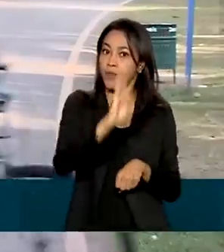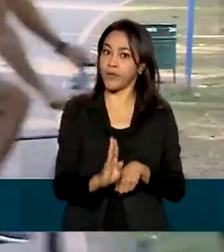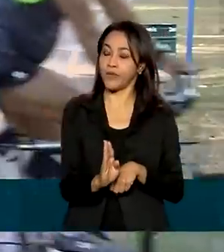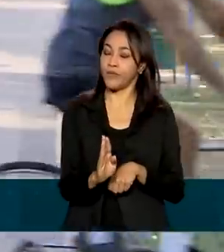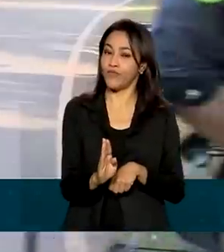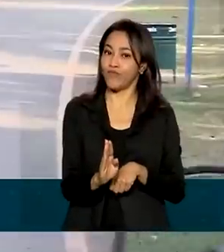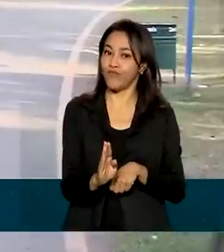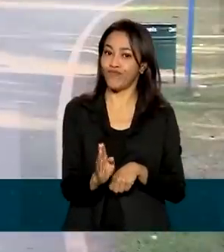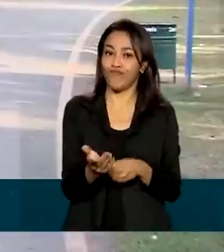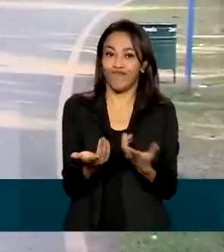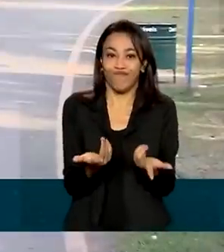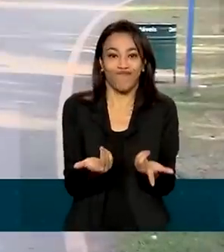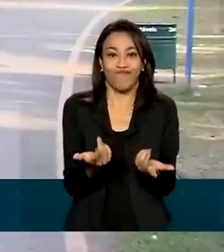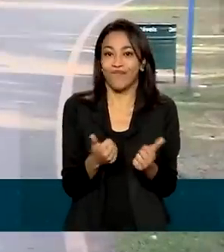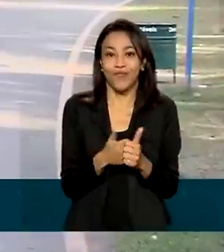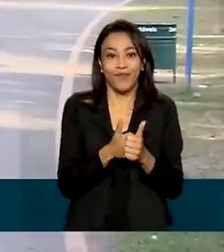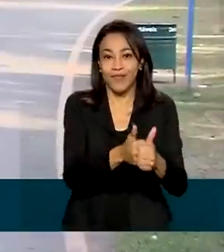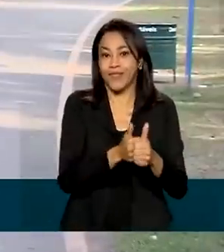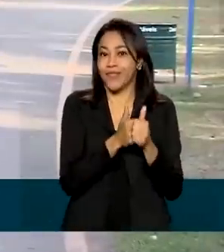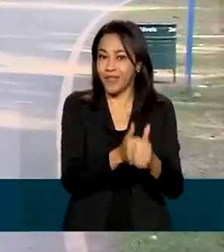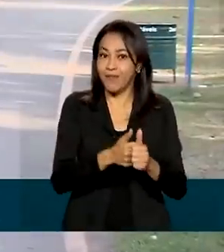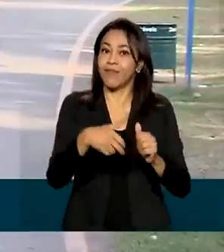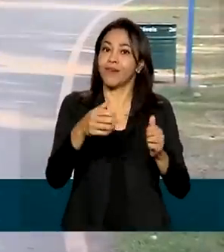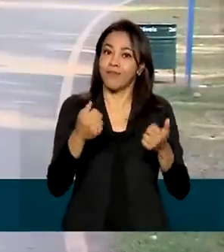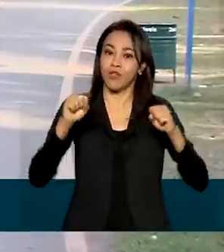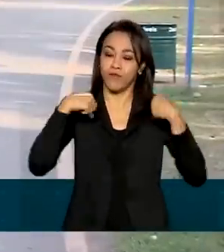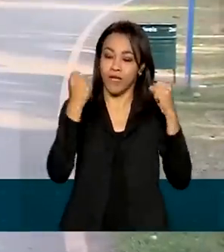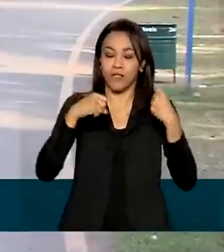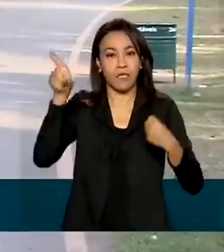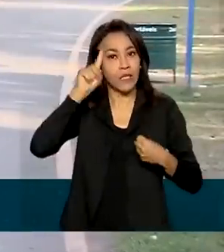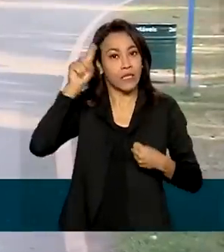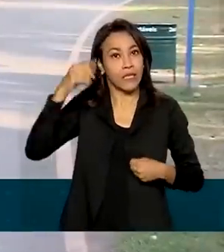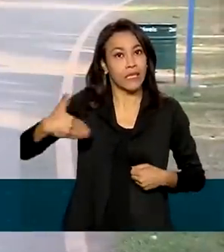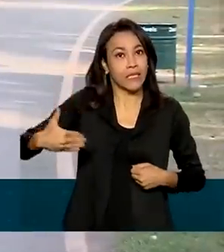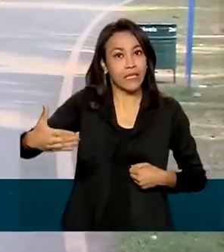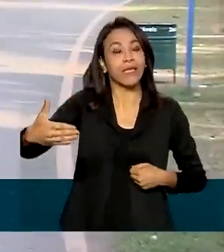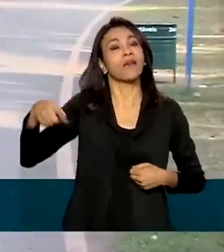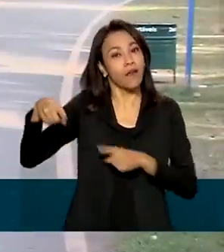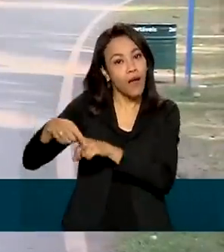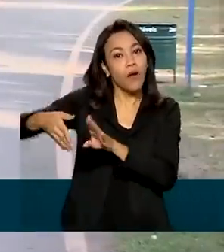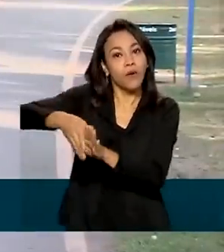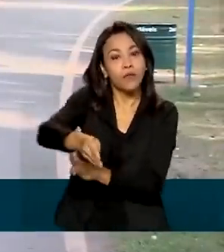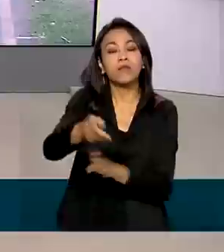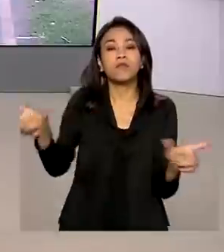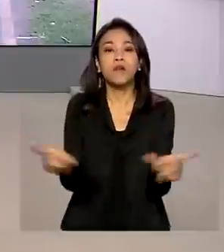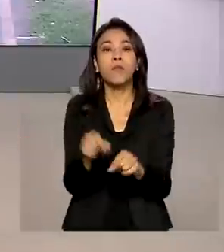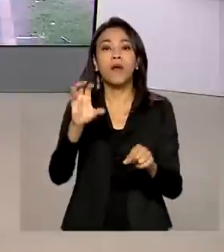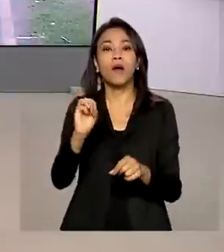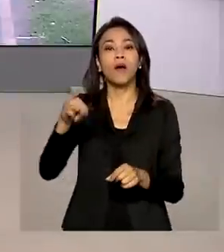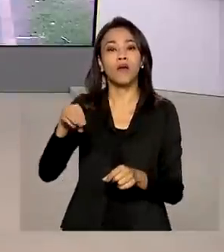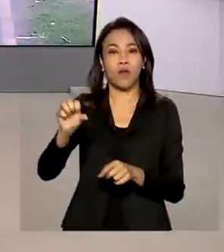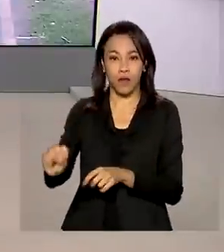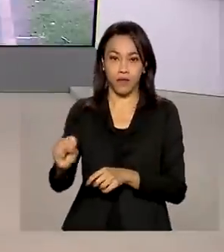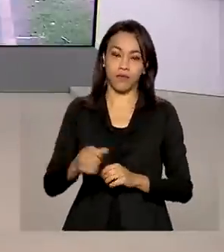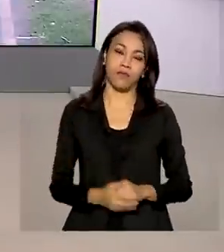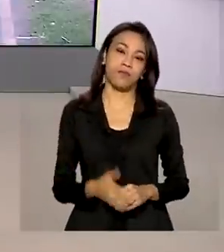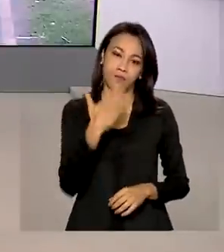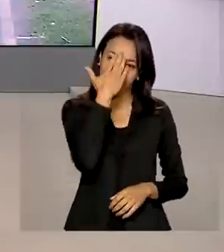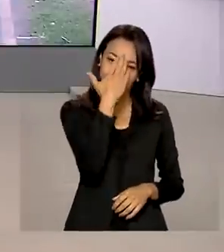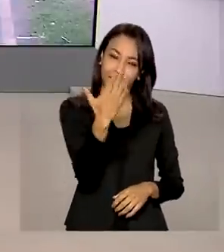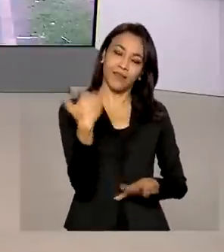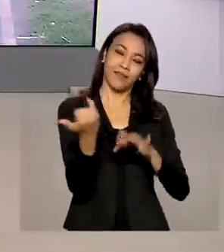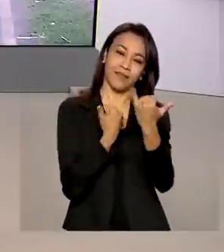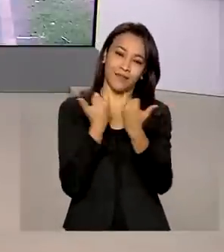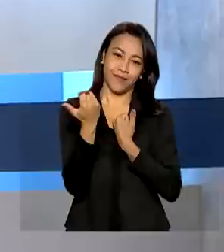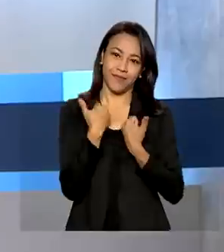ao mínimo de atividade física recomendada pela Organização Mundial de Saúde. Natália. Obrigada, Glauco, pelas